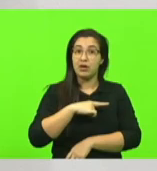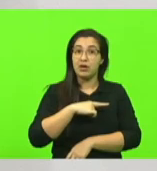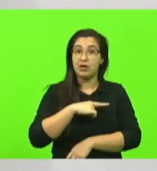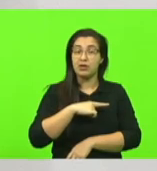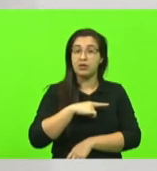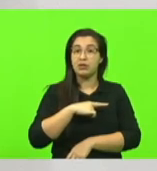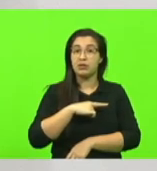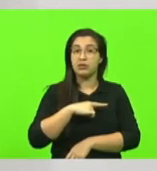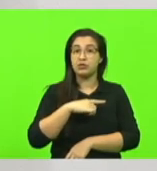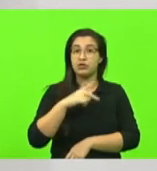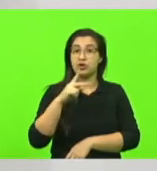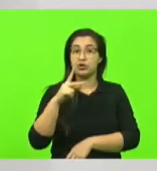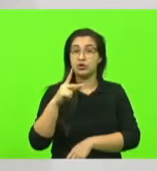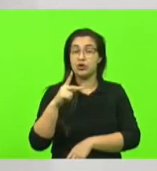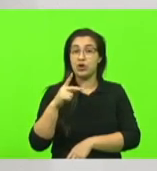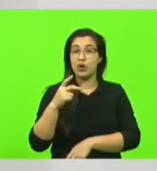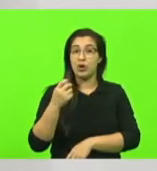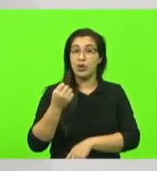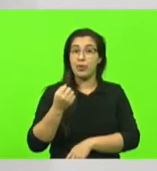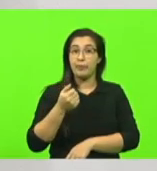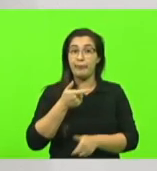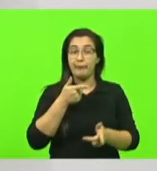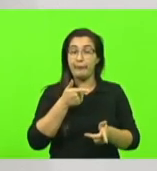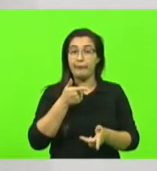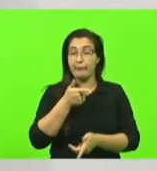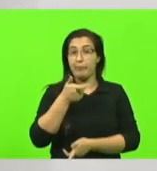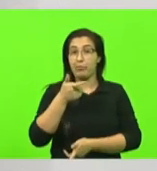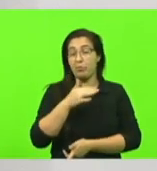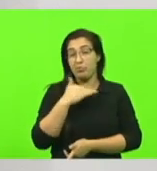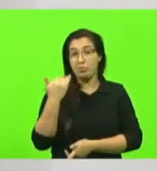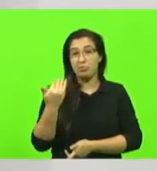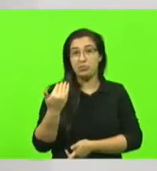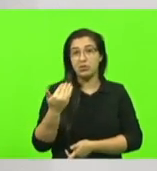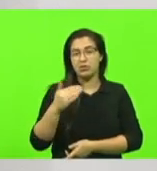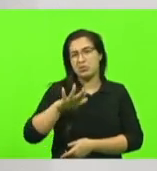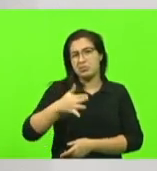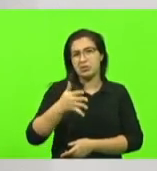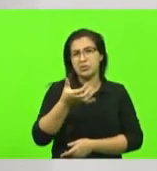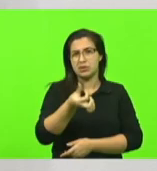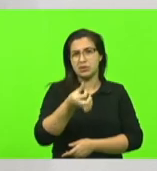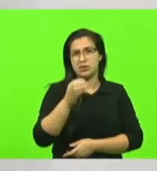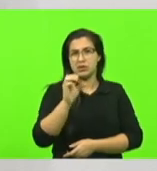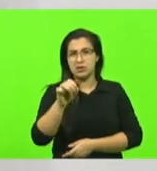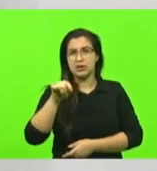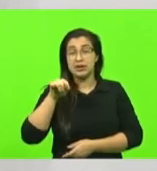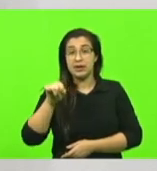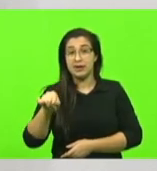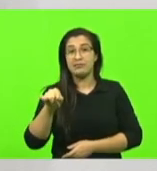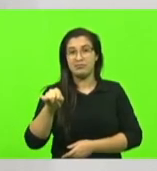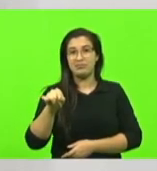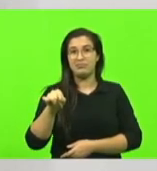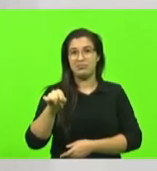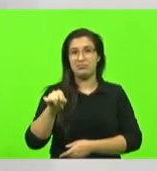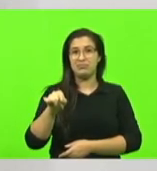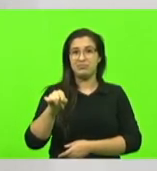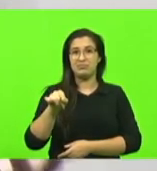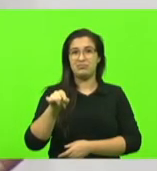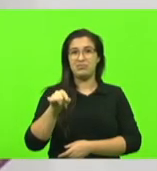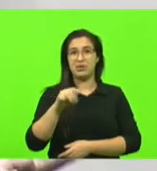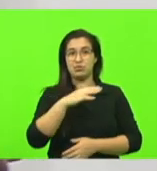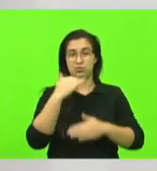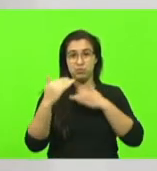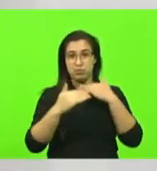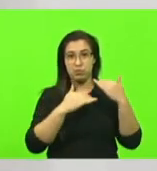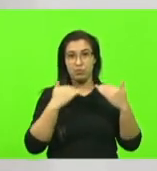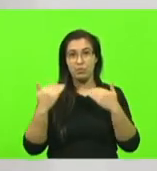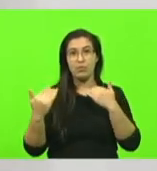país nós temos em torno de 60 mil homicídios por ano no país ou entre